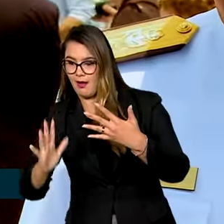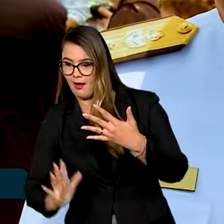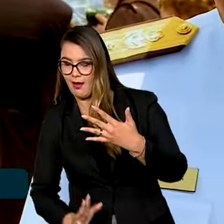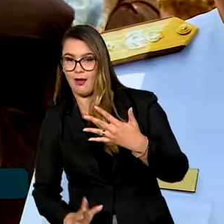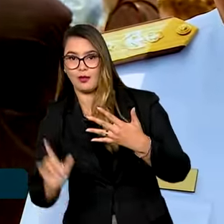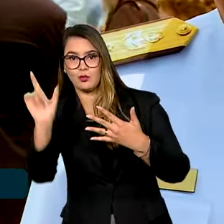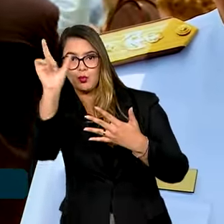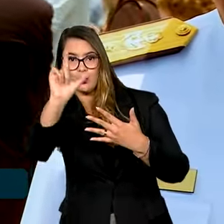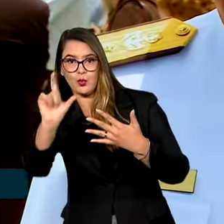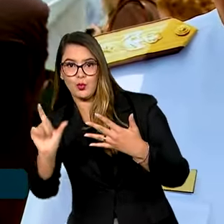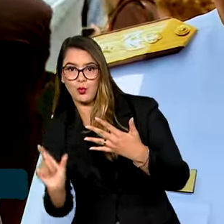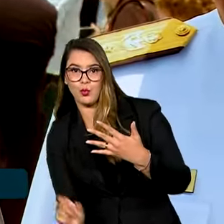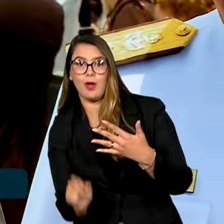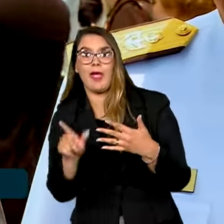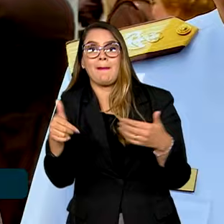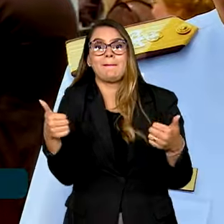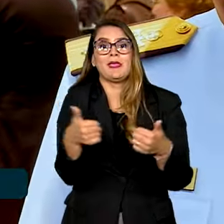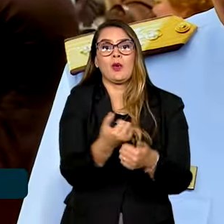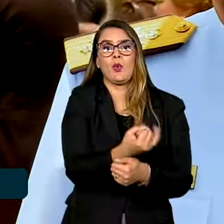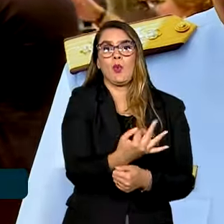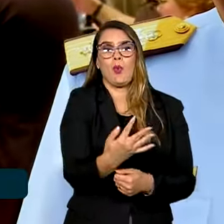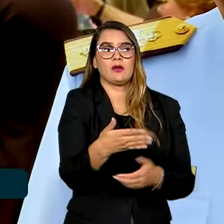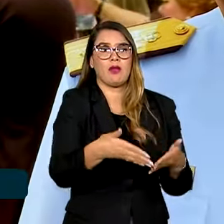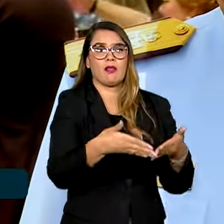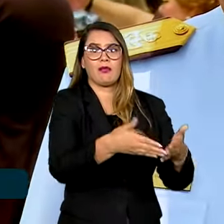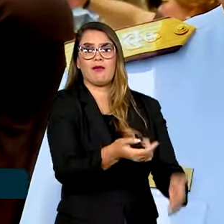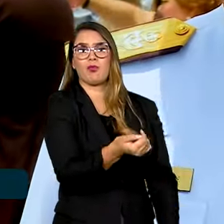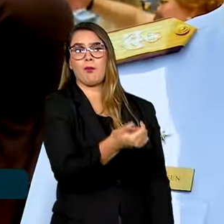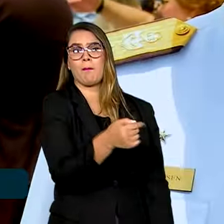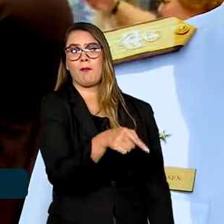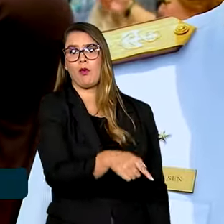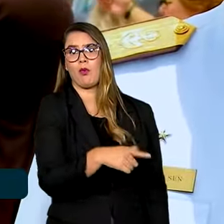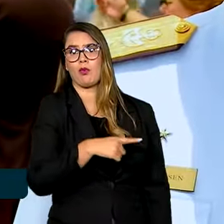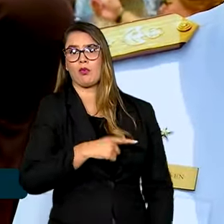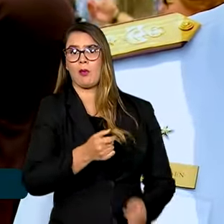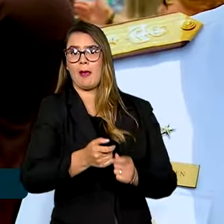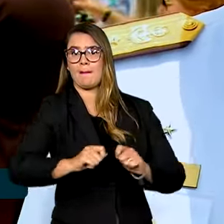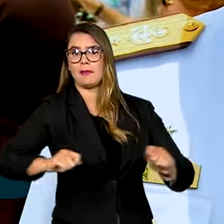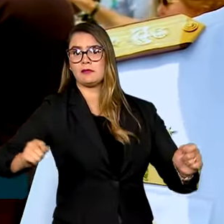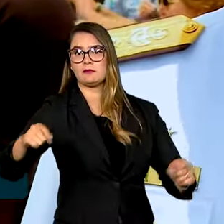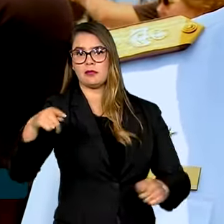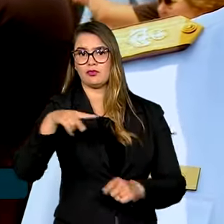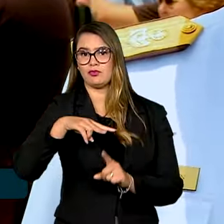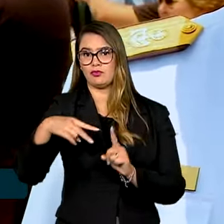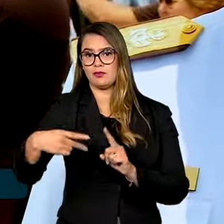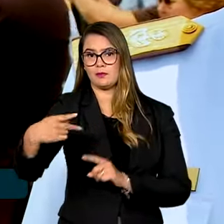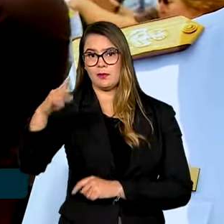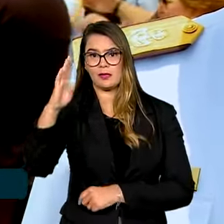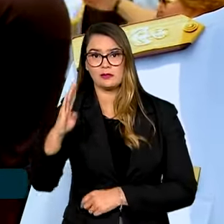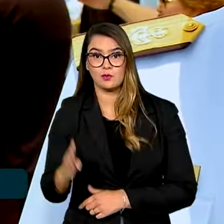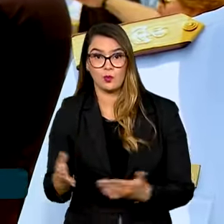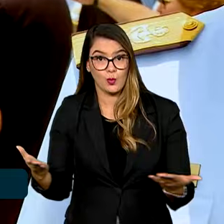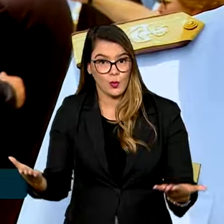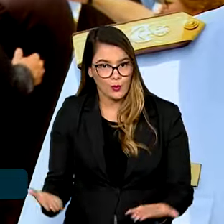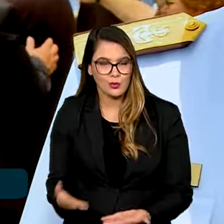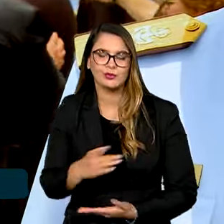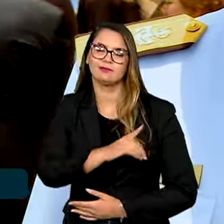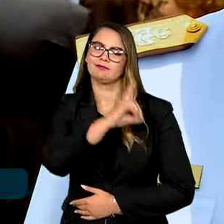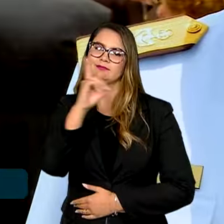frota é pequena em relação ao tamanho, à grandeza e às perspectivas do país. De maneira que hoje é um dia